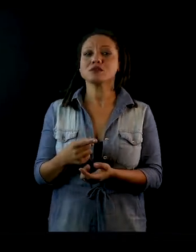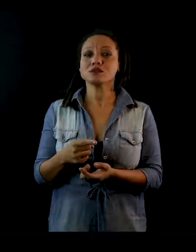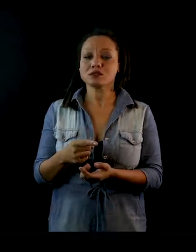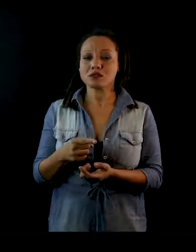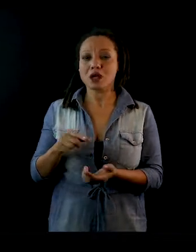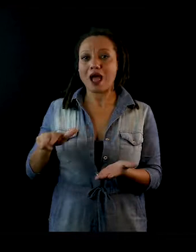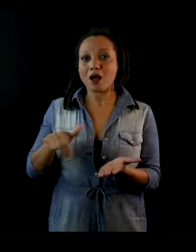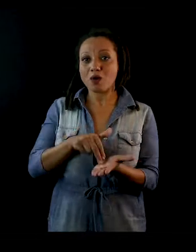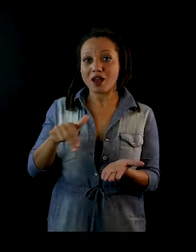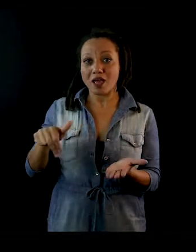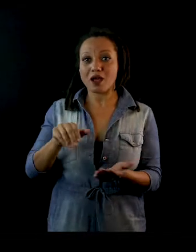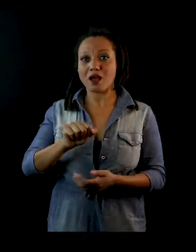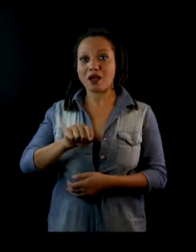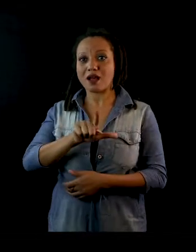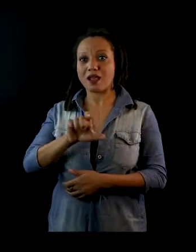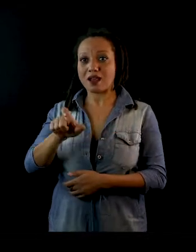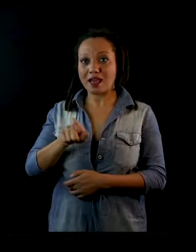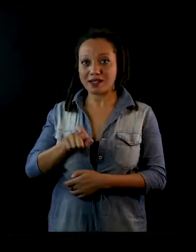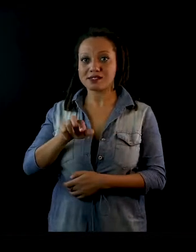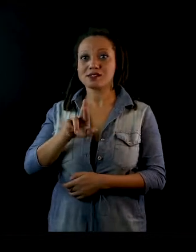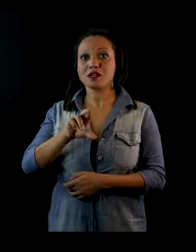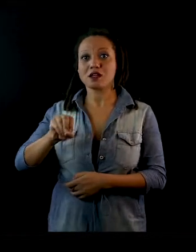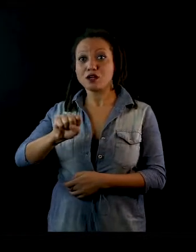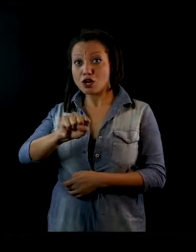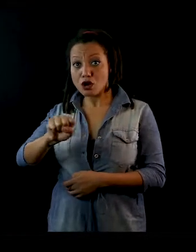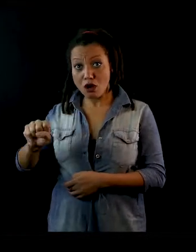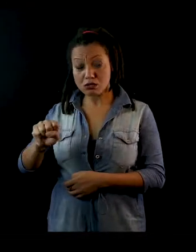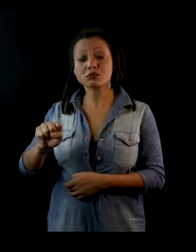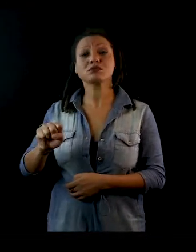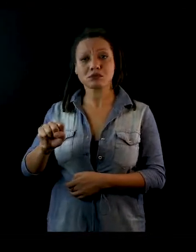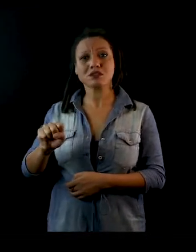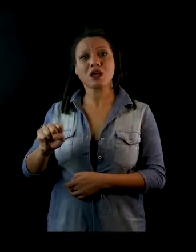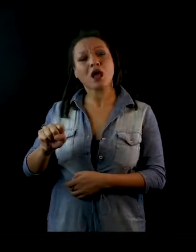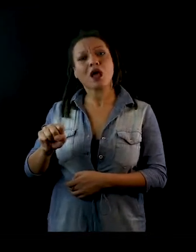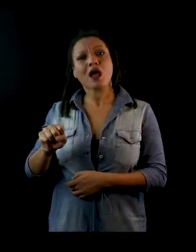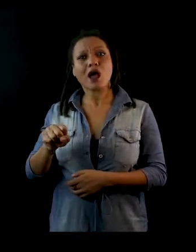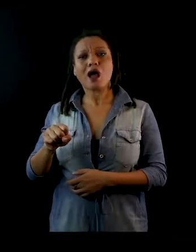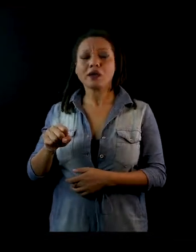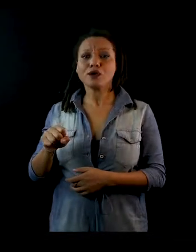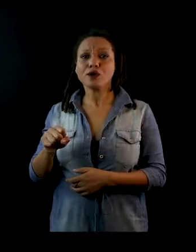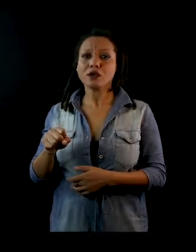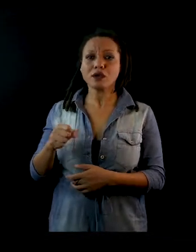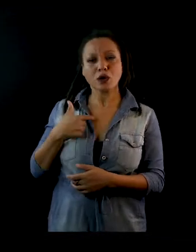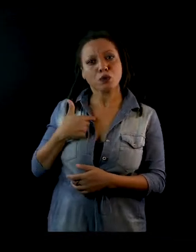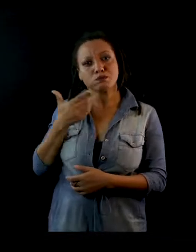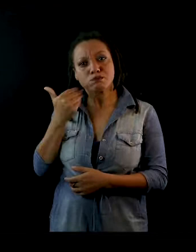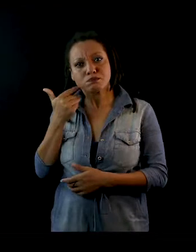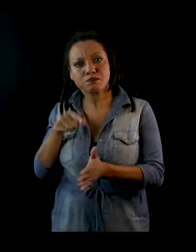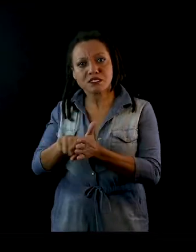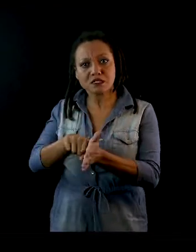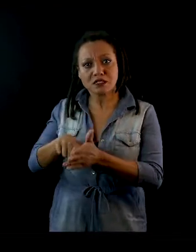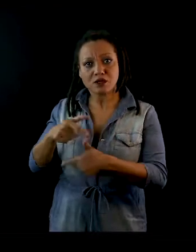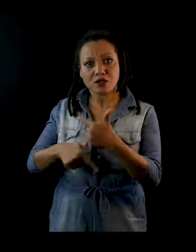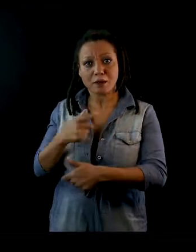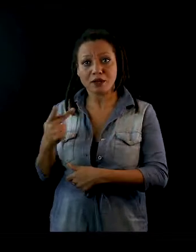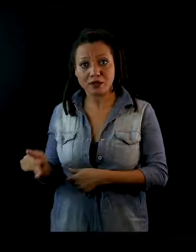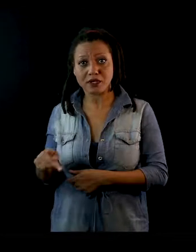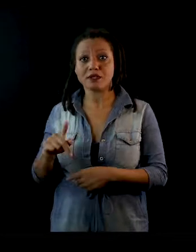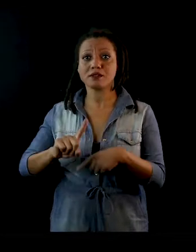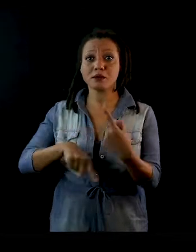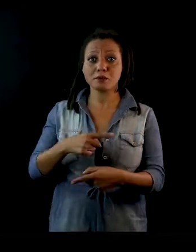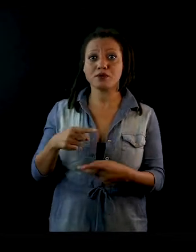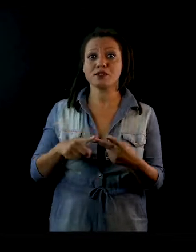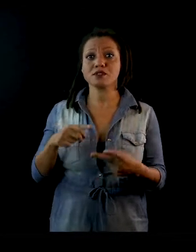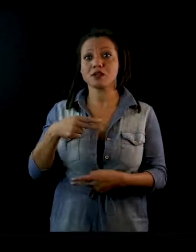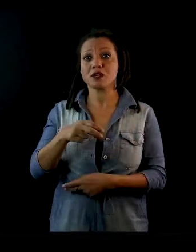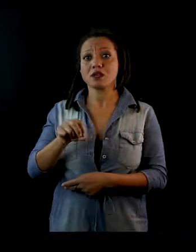Ross, né? A partir de Alex Ross eu fiz uma retomada do trabalho dele, né? Fui para Norman Rockwell, que